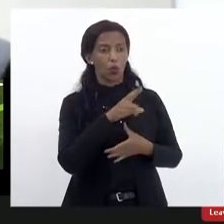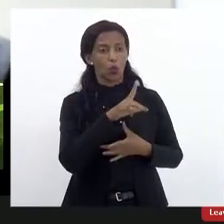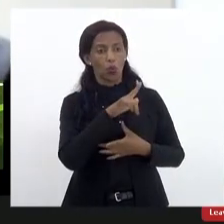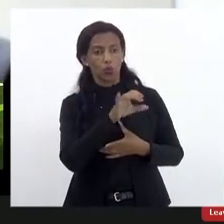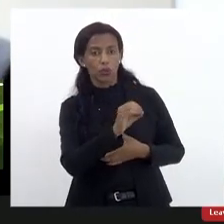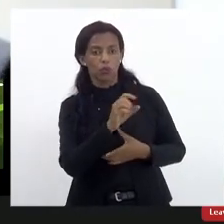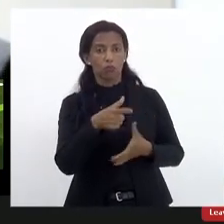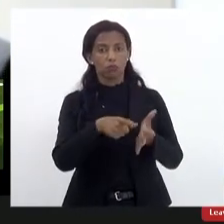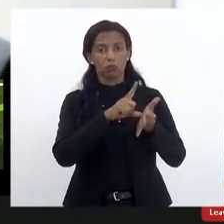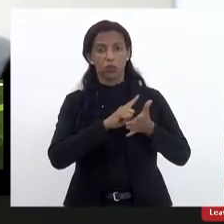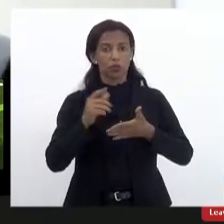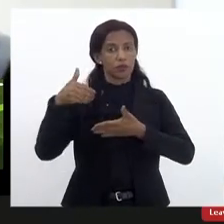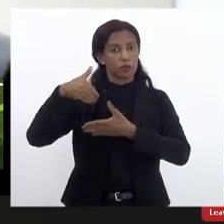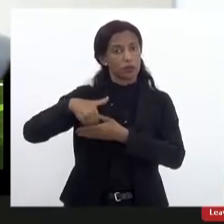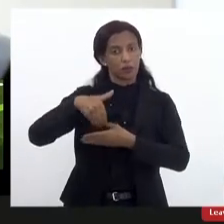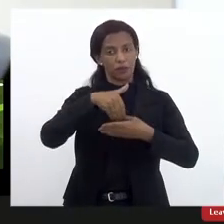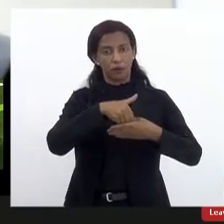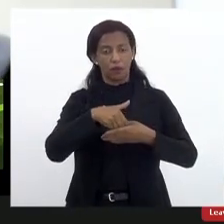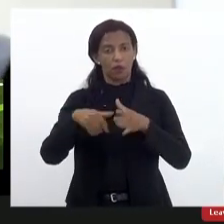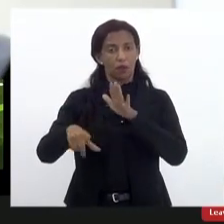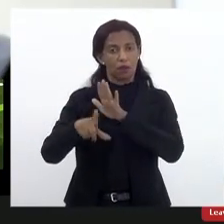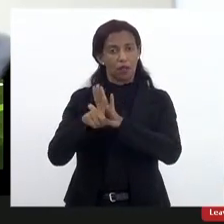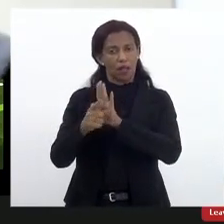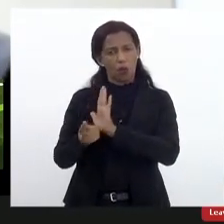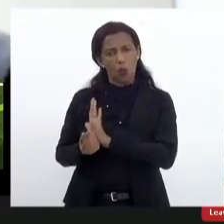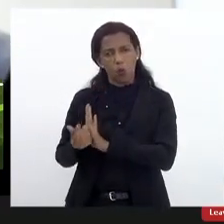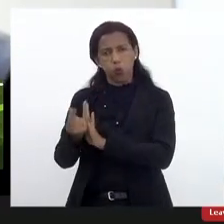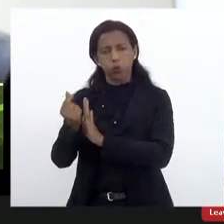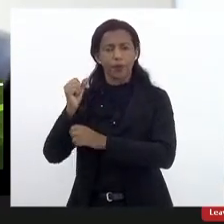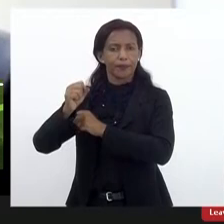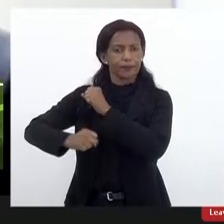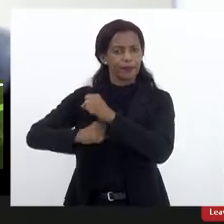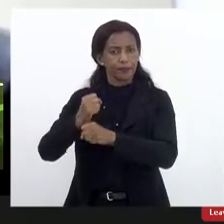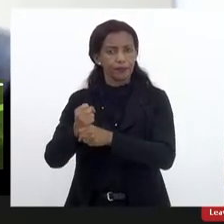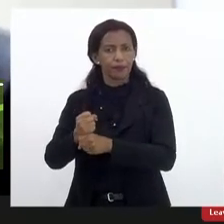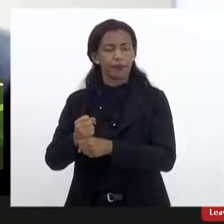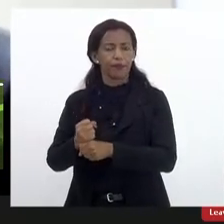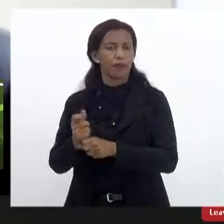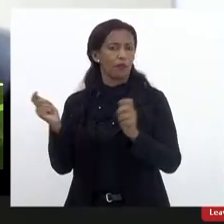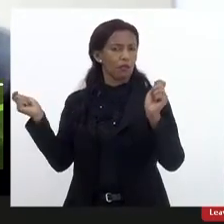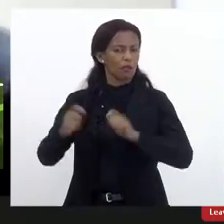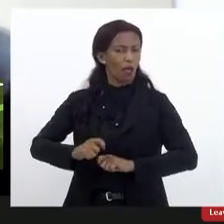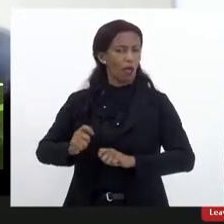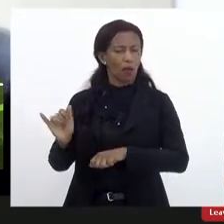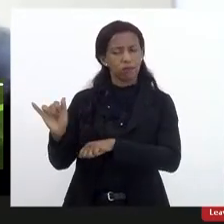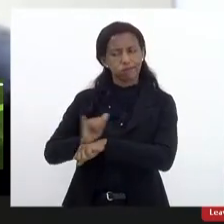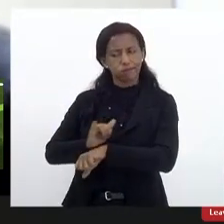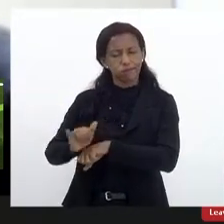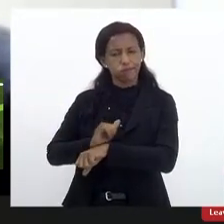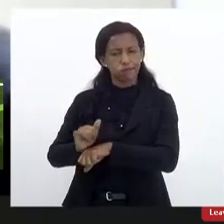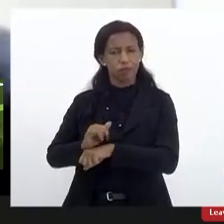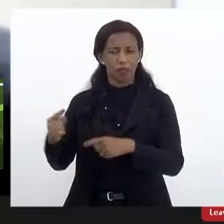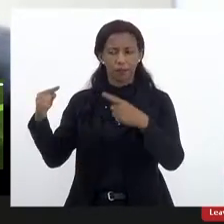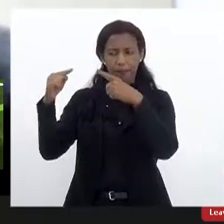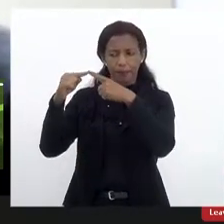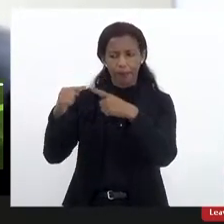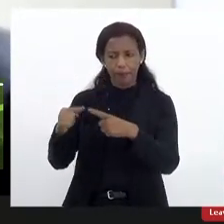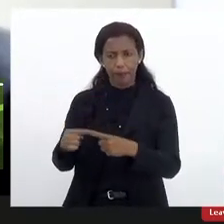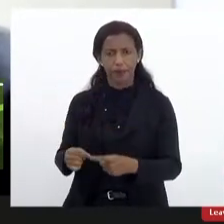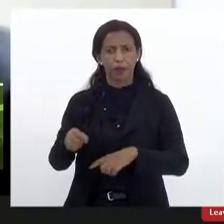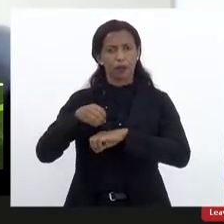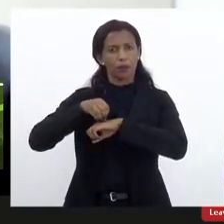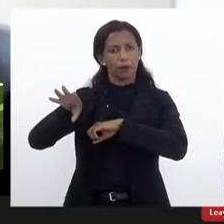da votação da lei orçamentária do ano que vem, para ver se a gente já pode planejar de comum acordo o